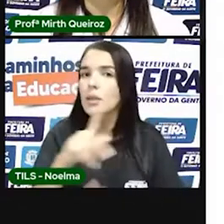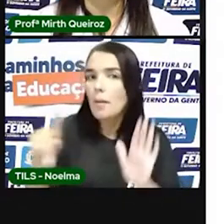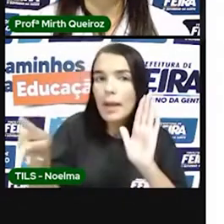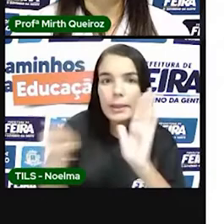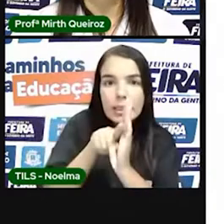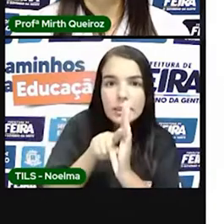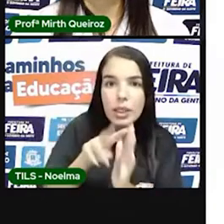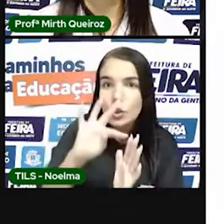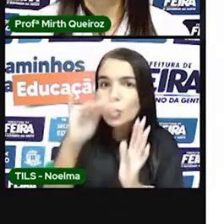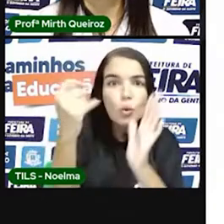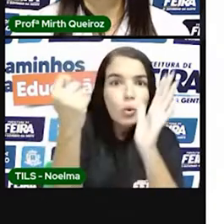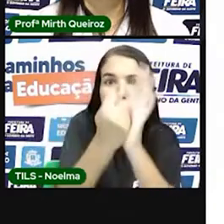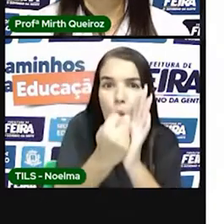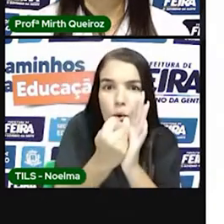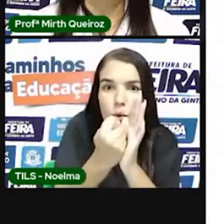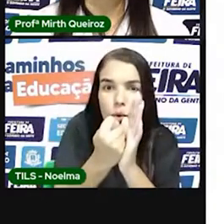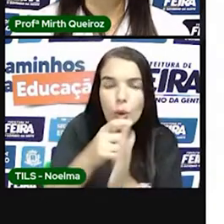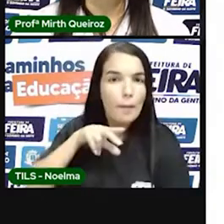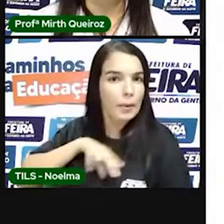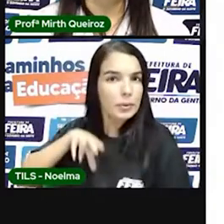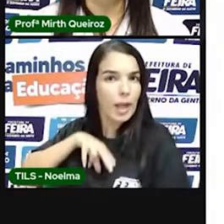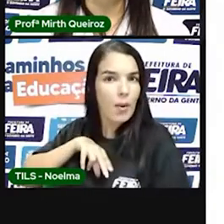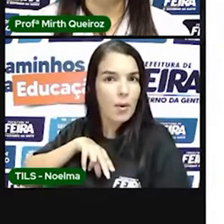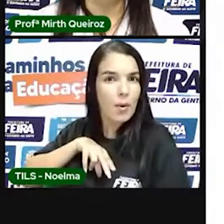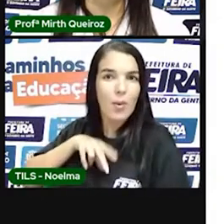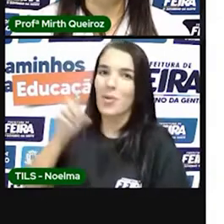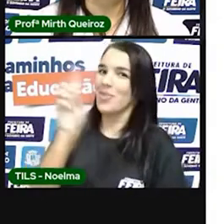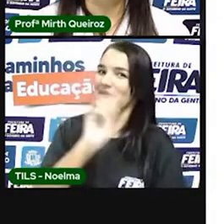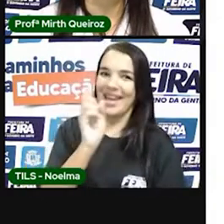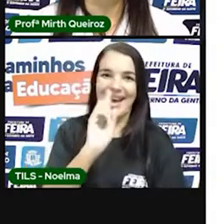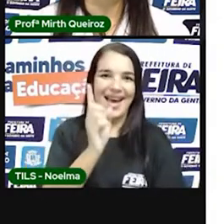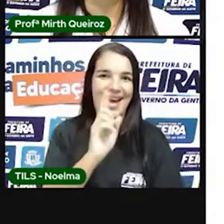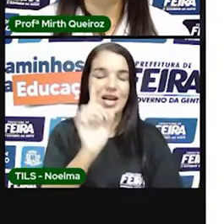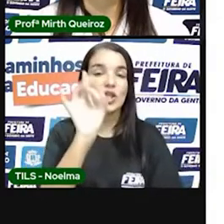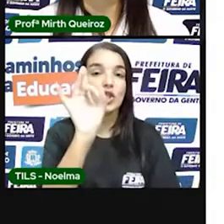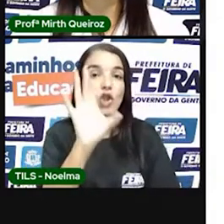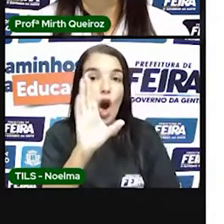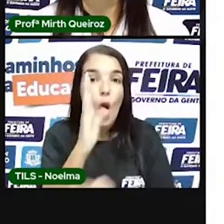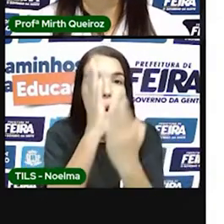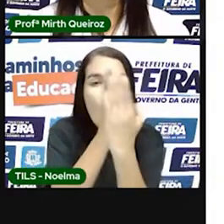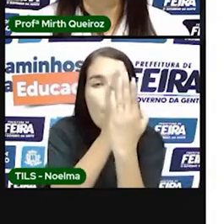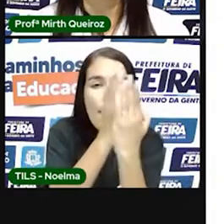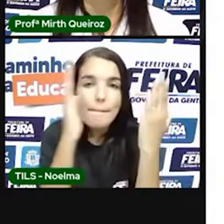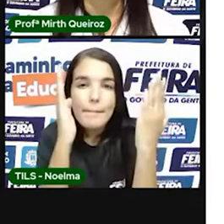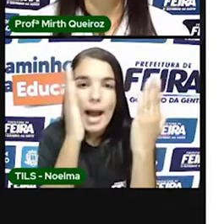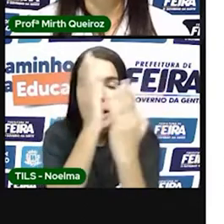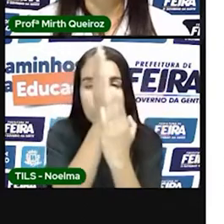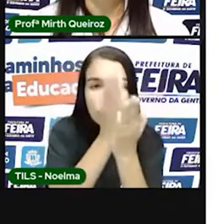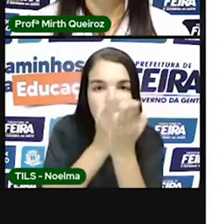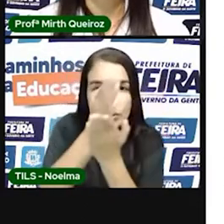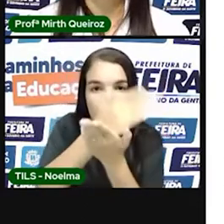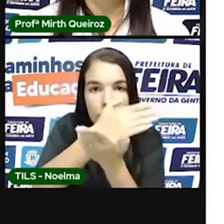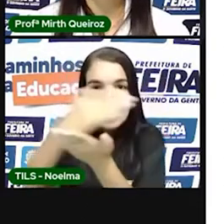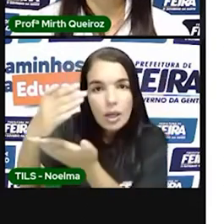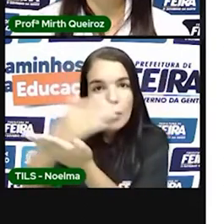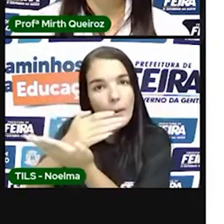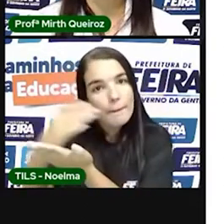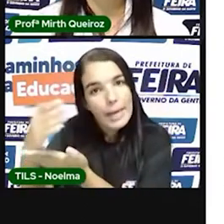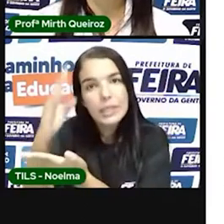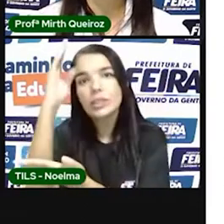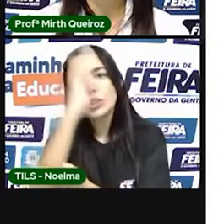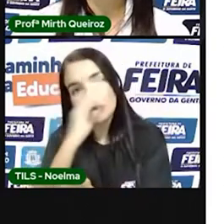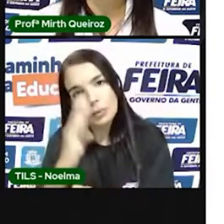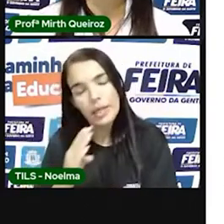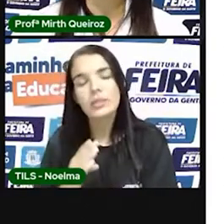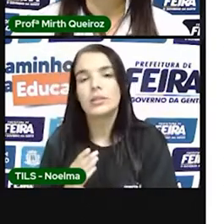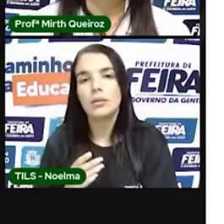representa o Tratado de Tordesilha, um tratado que foi feito entre Espanha e Portugal, onde se dividia as terras